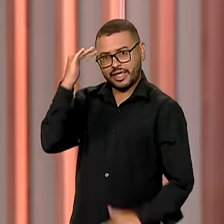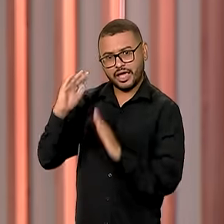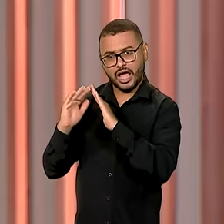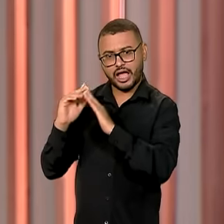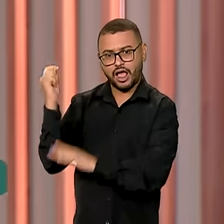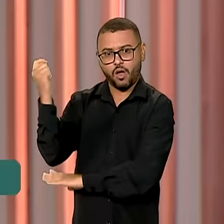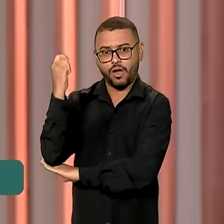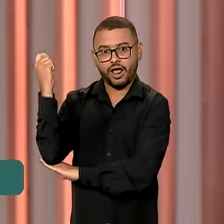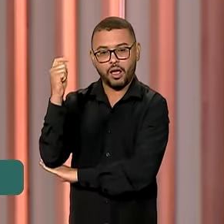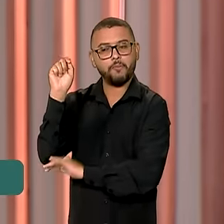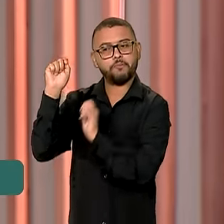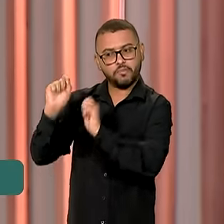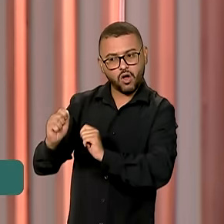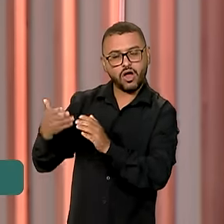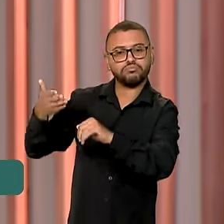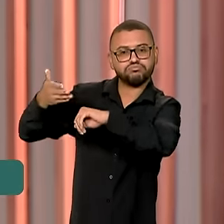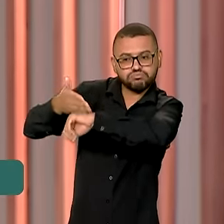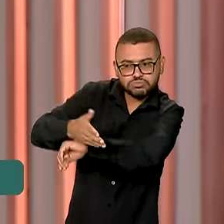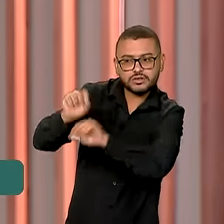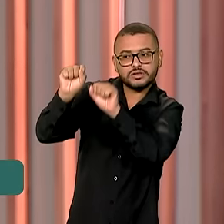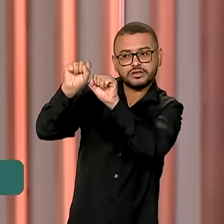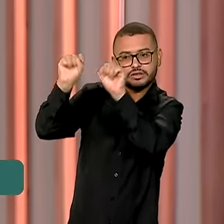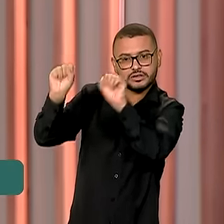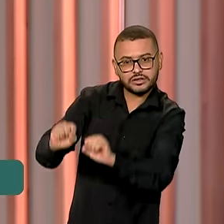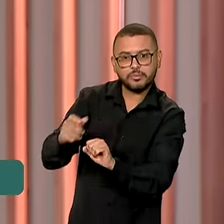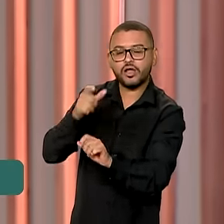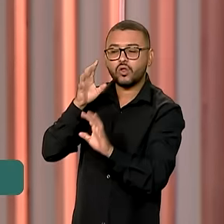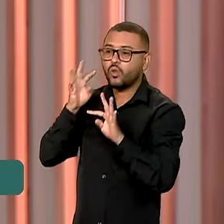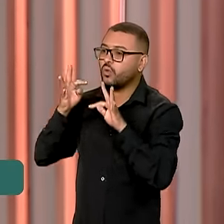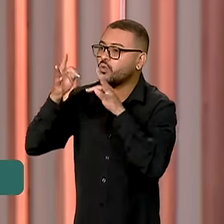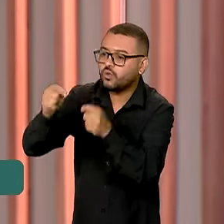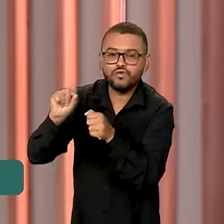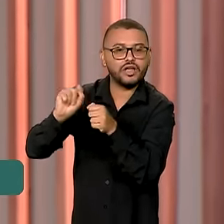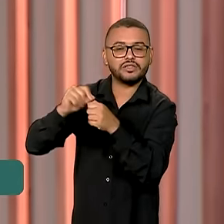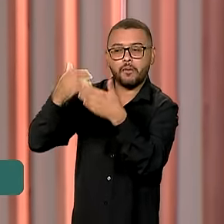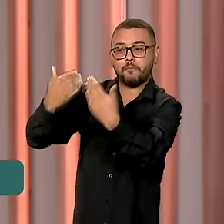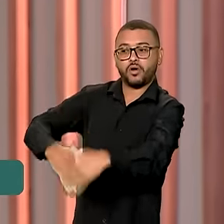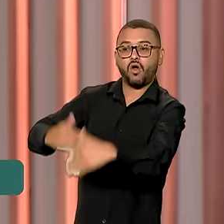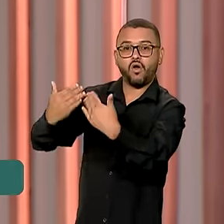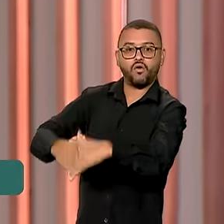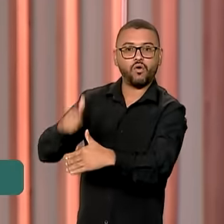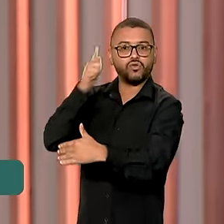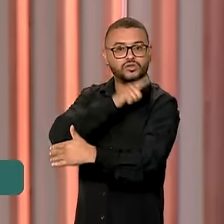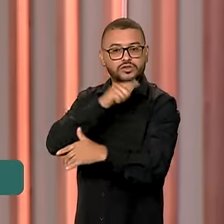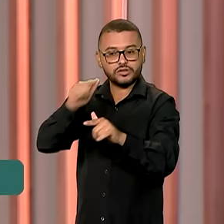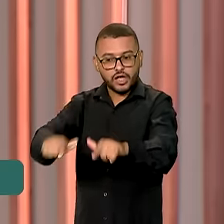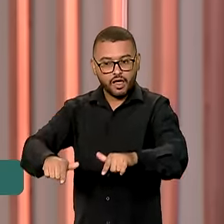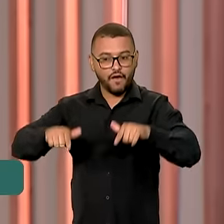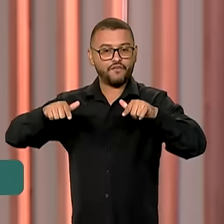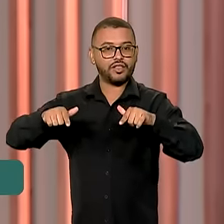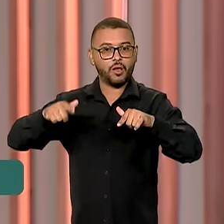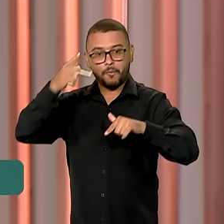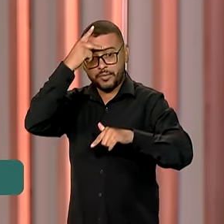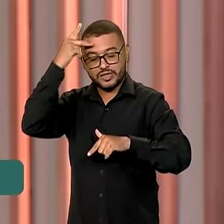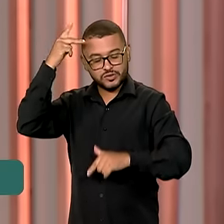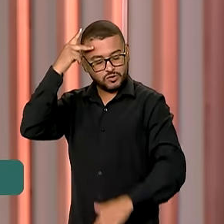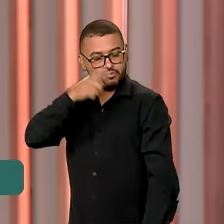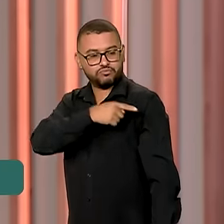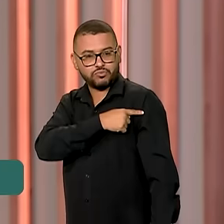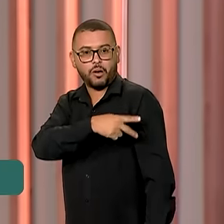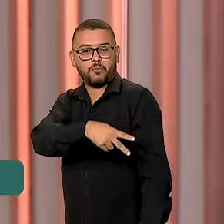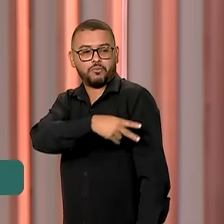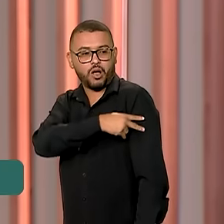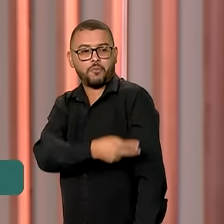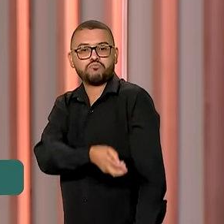Grande do Sul, segue aberto o prazo para todos os interessados em fazer o exame que oferece certificação dos ensinos fundamental e médio.